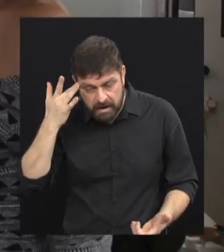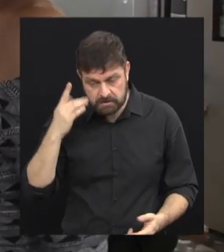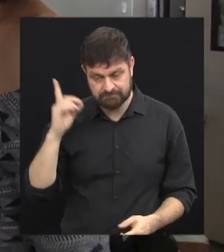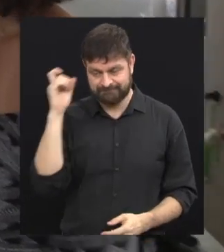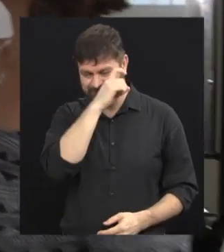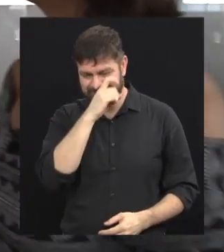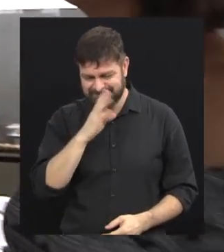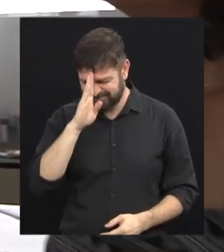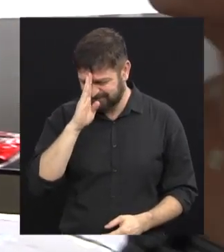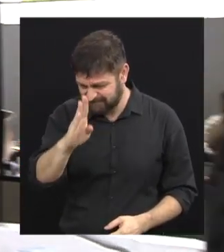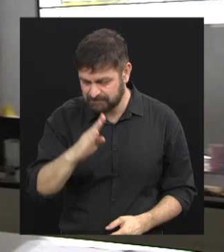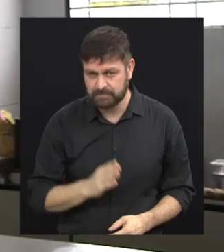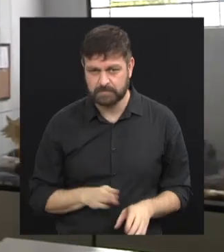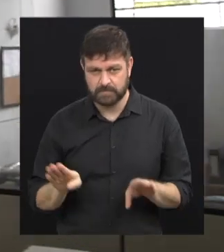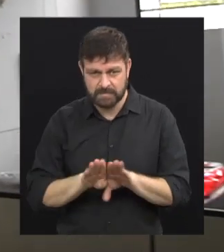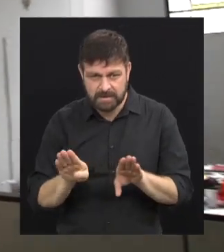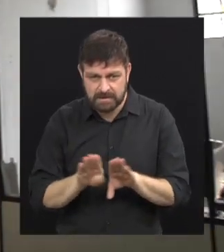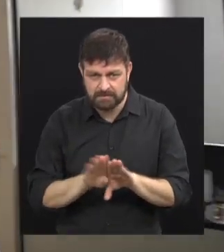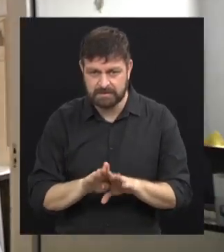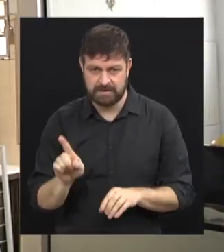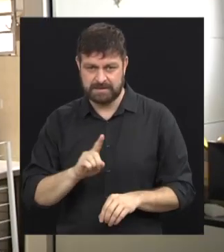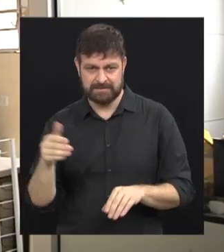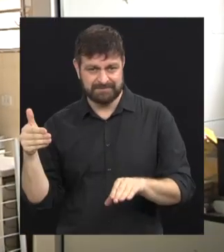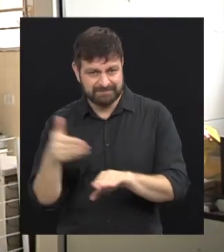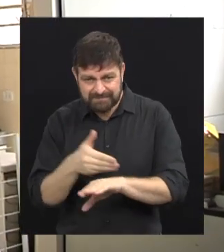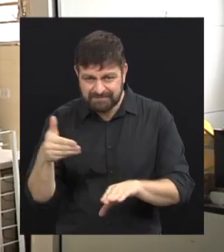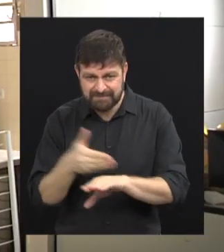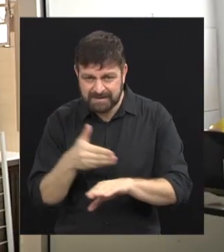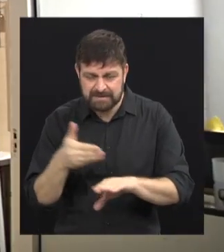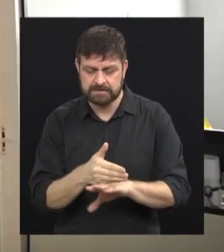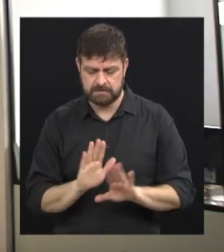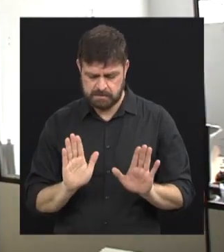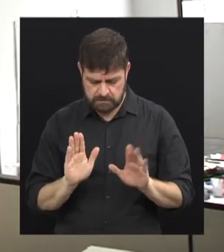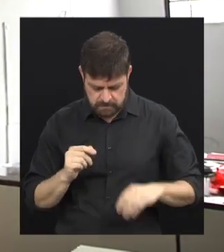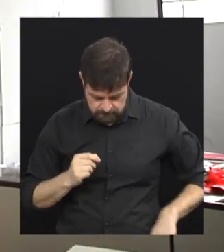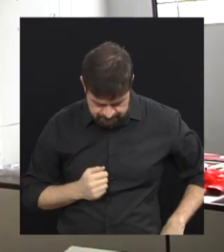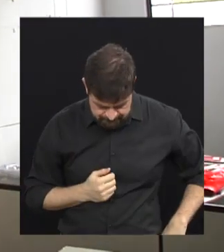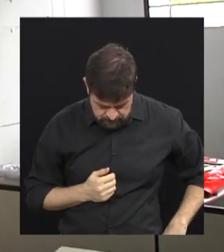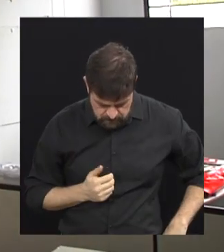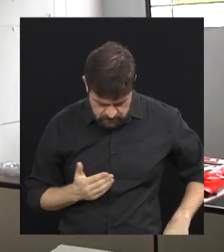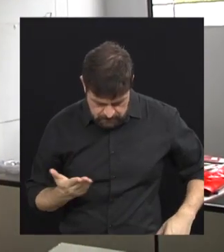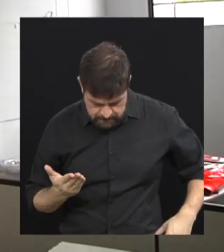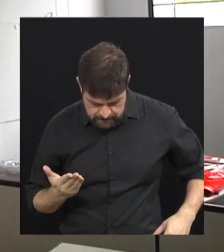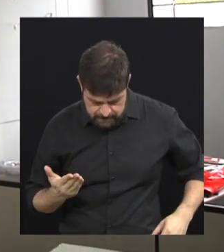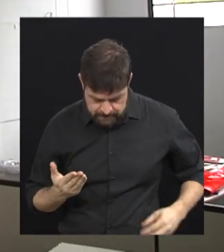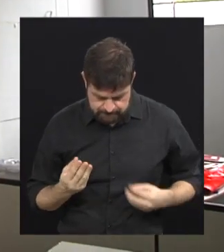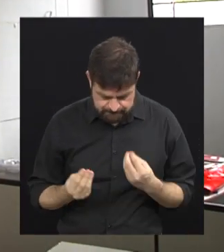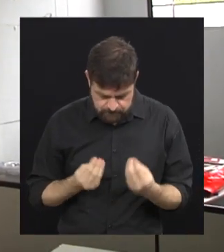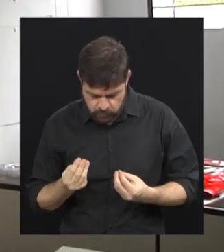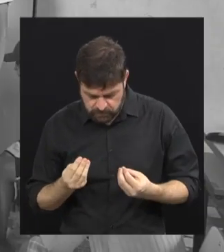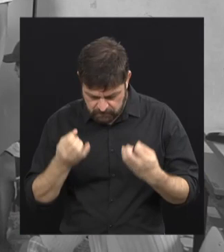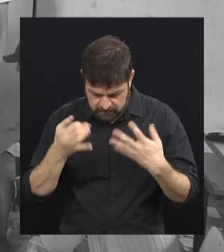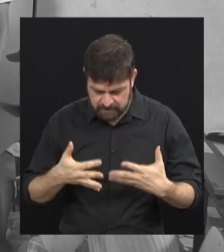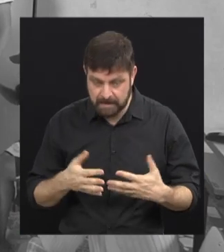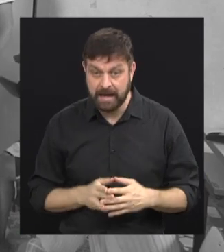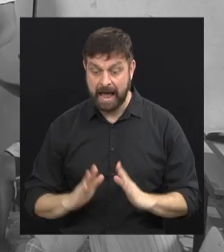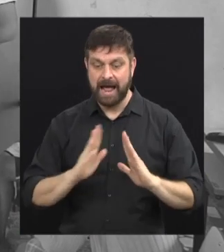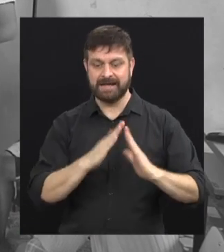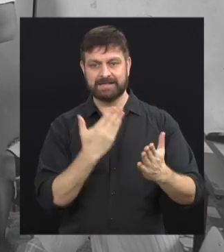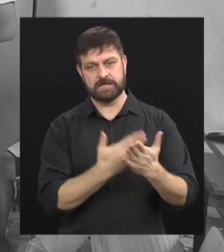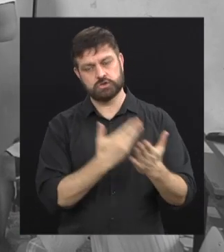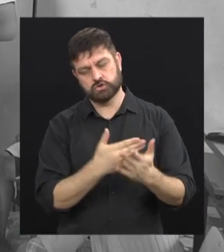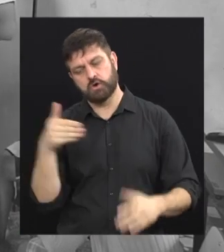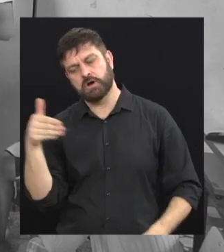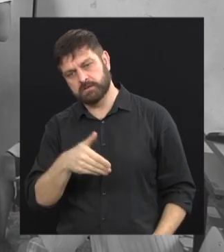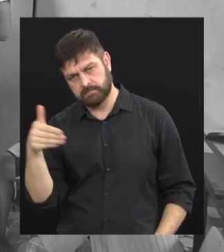é a participação deles. Não a participação, a maior participação na escola.